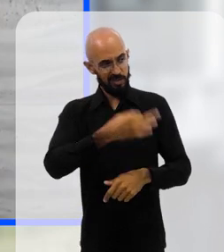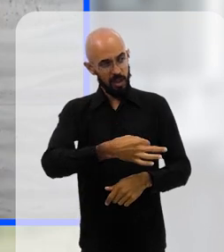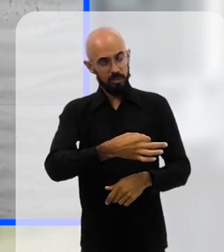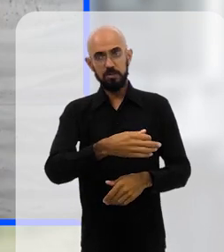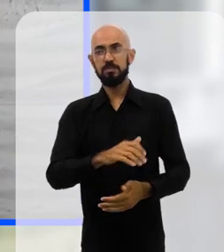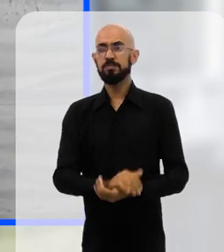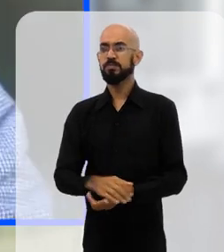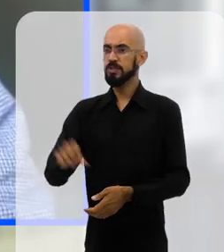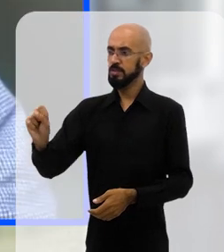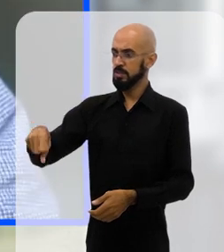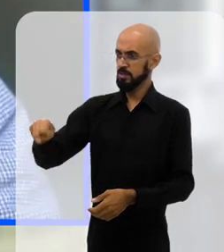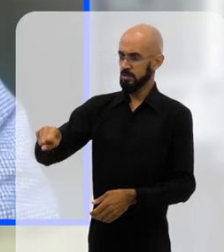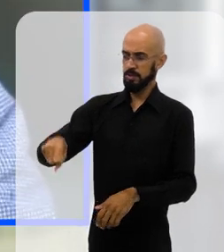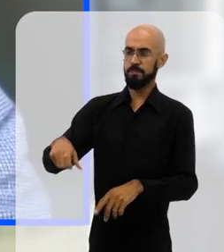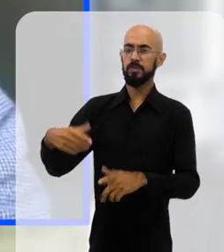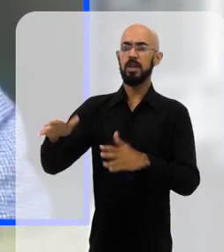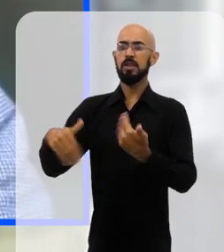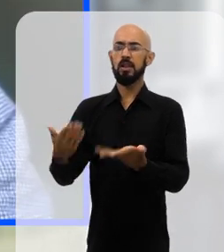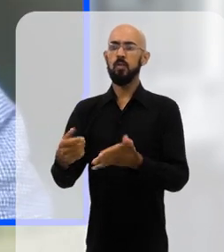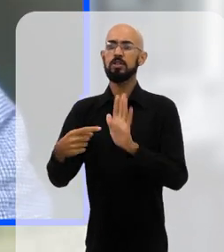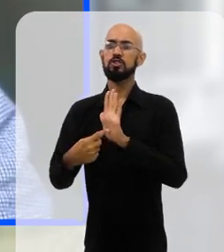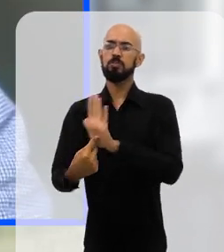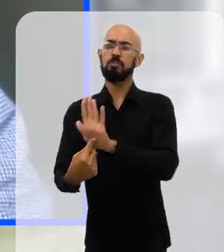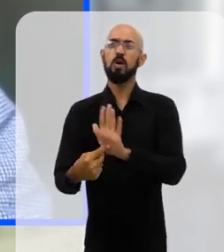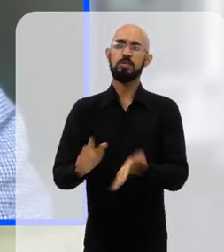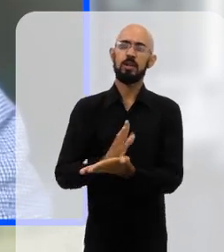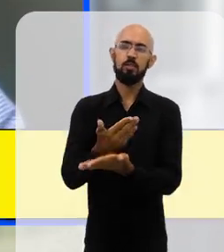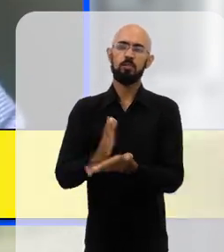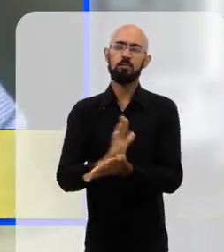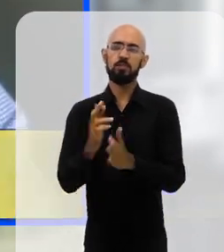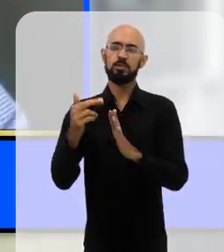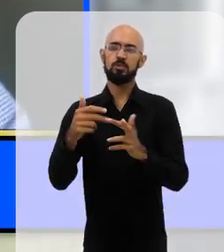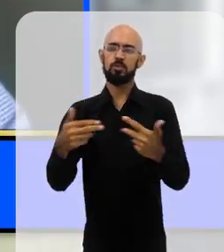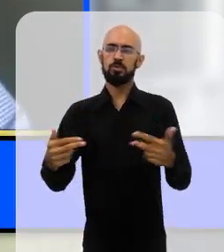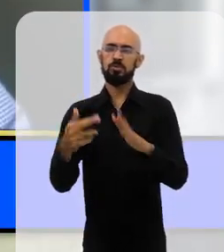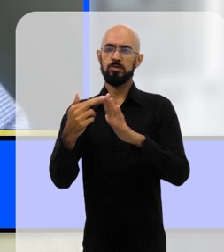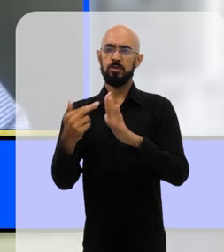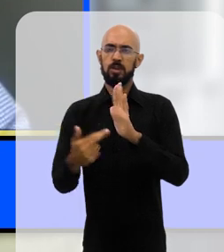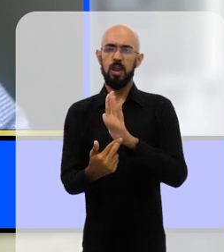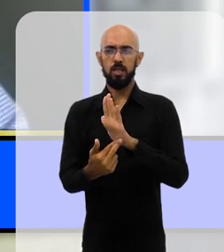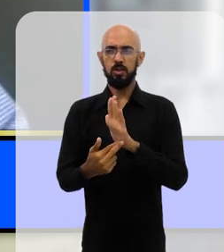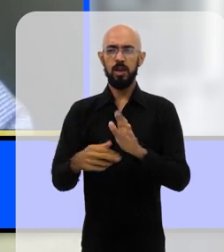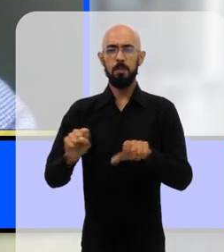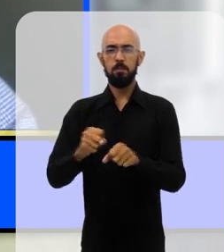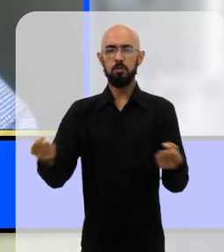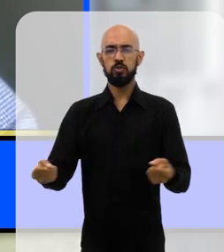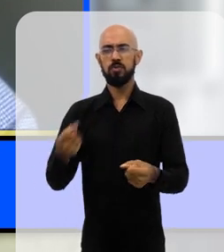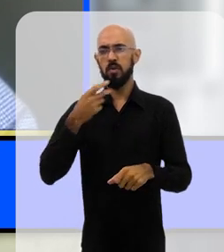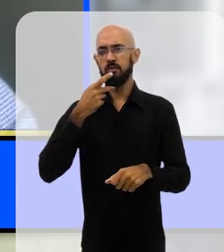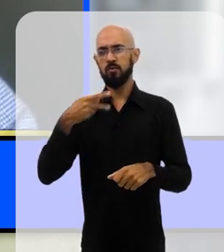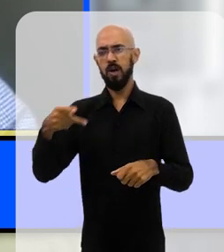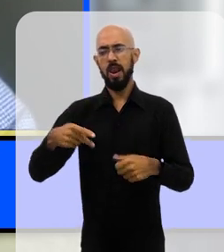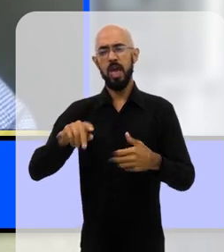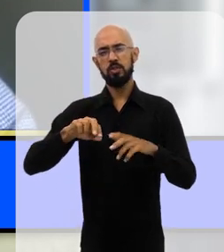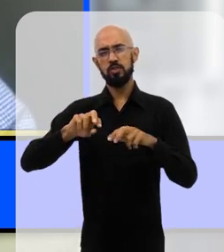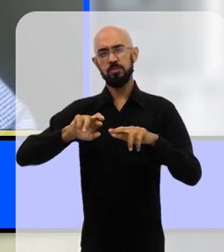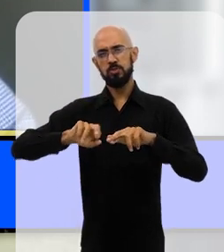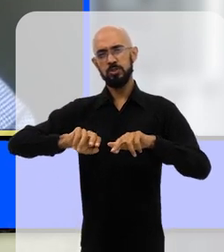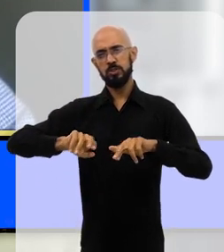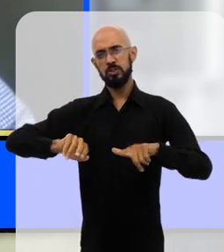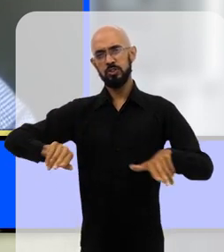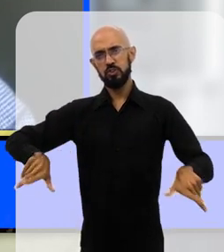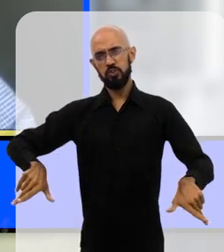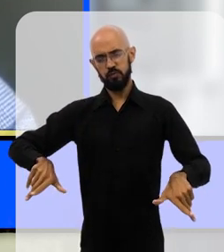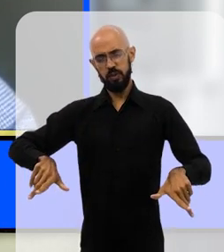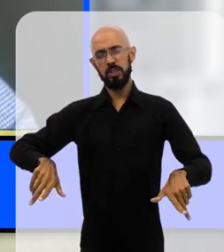Sim, a gente traz alguns dados no relatório, acho que é impossível falar sobre desigualdade hoje sem falar dos efeitos